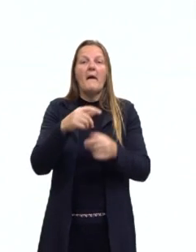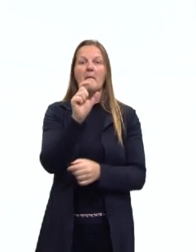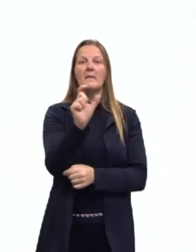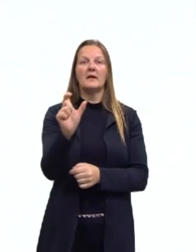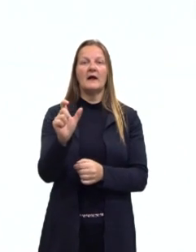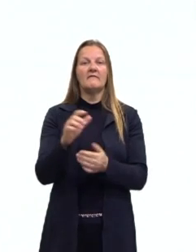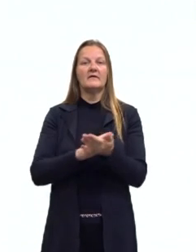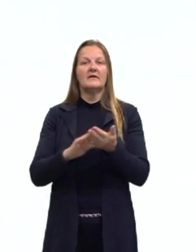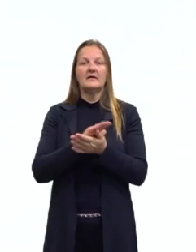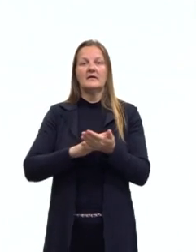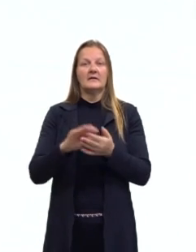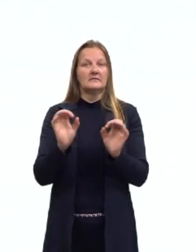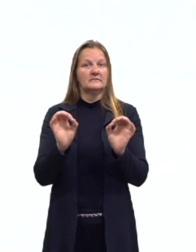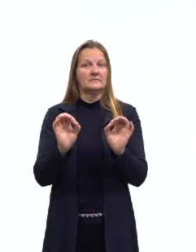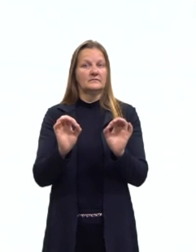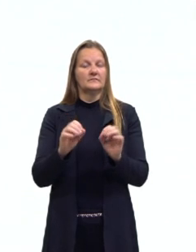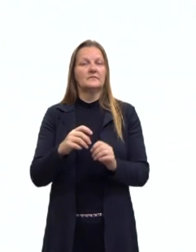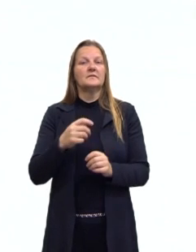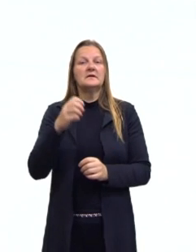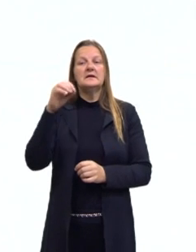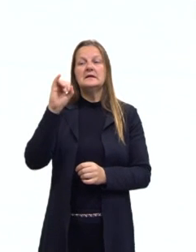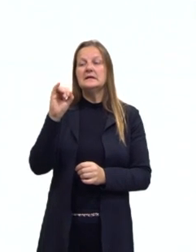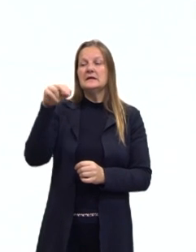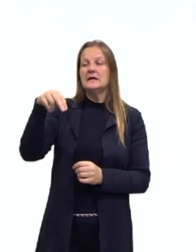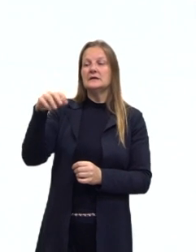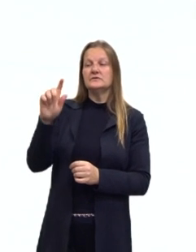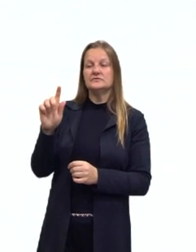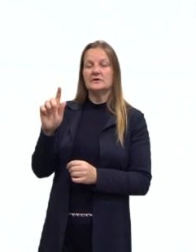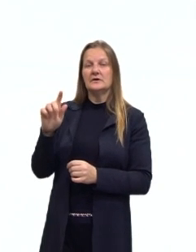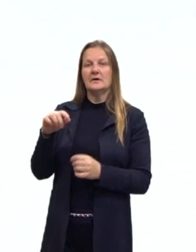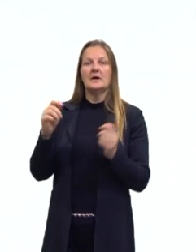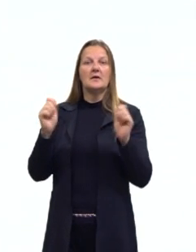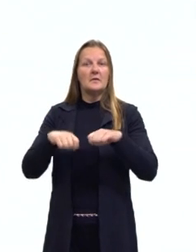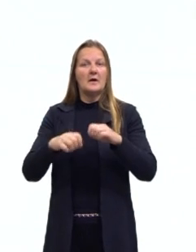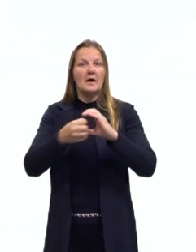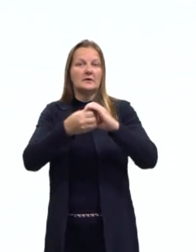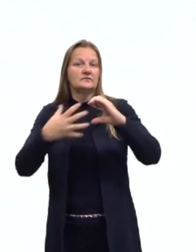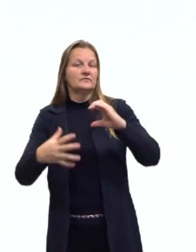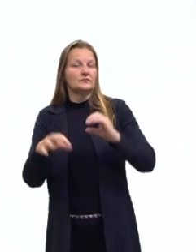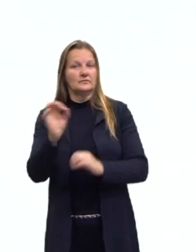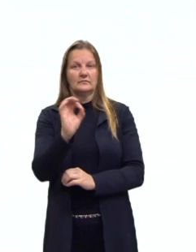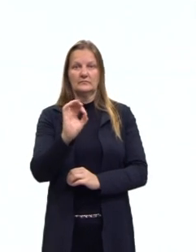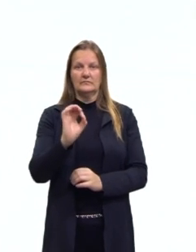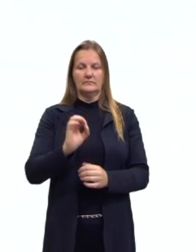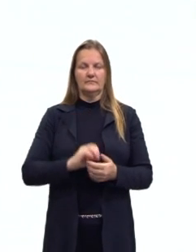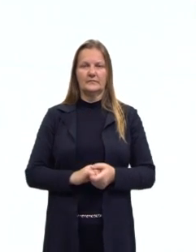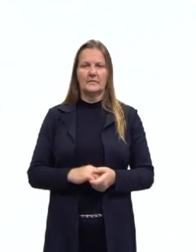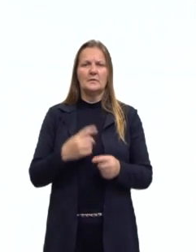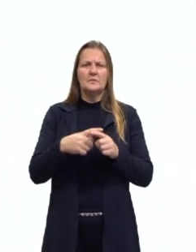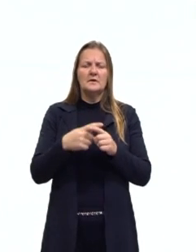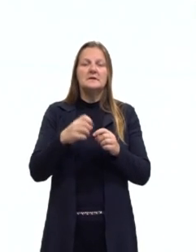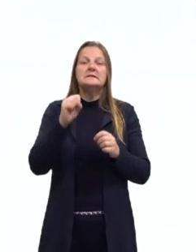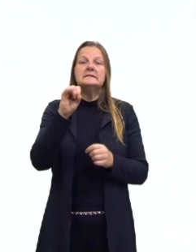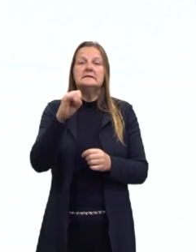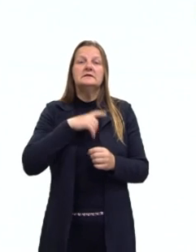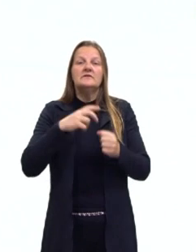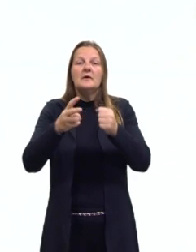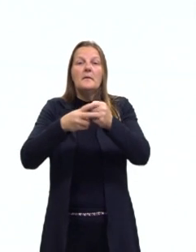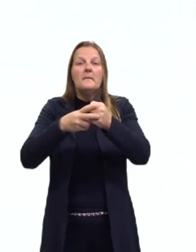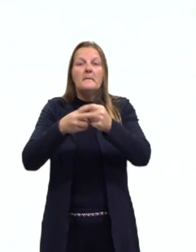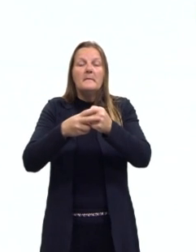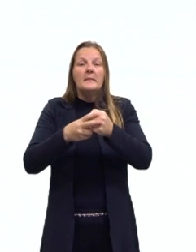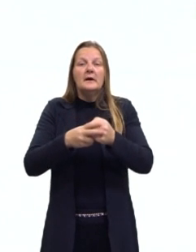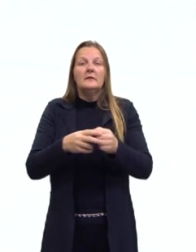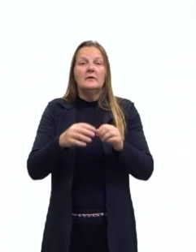tenha terminação ing, por exemplo, que vai ser um adjetivo. Porque se eu tiver um verbo no